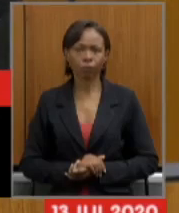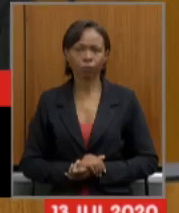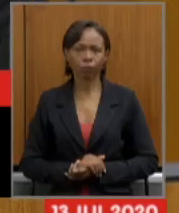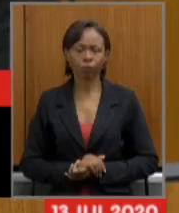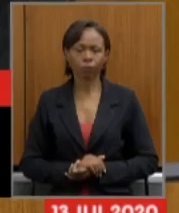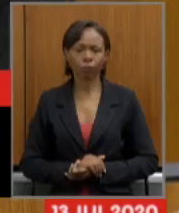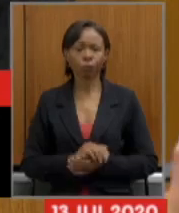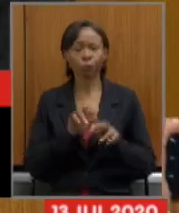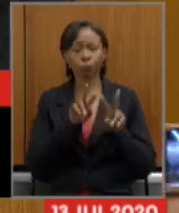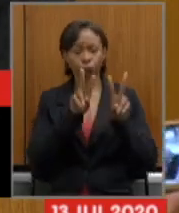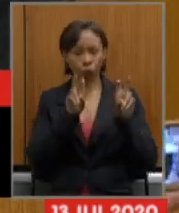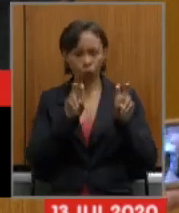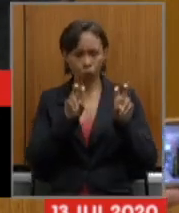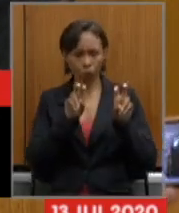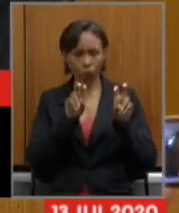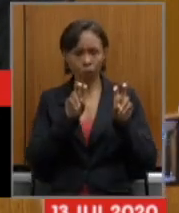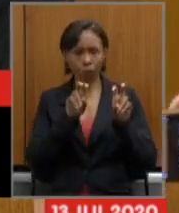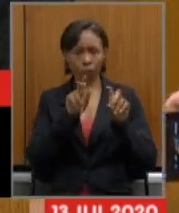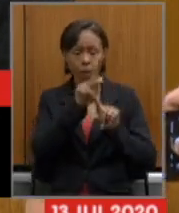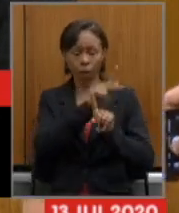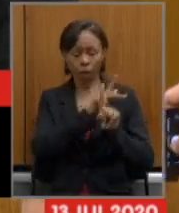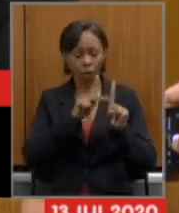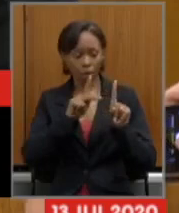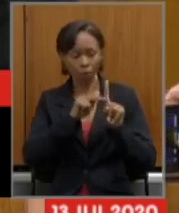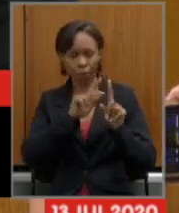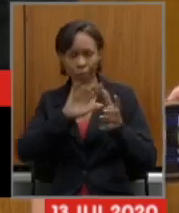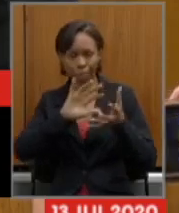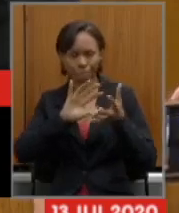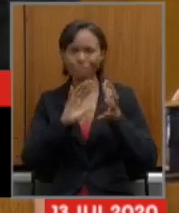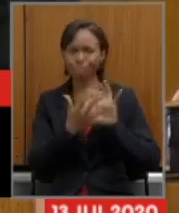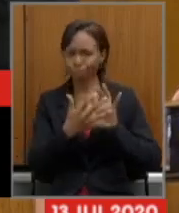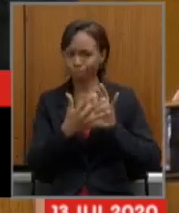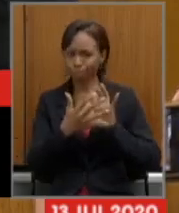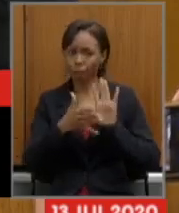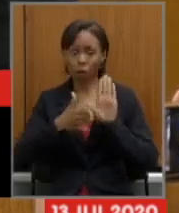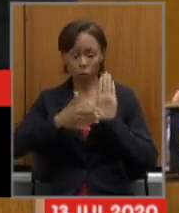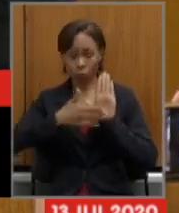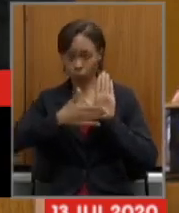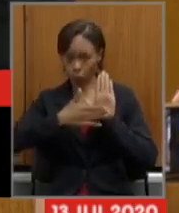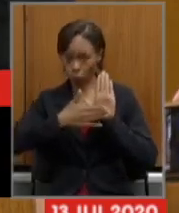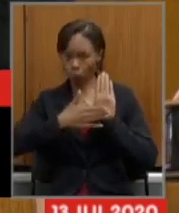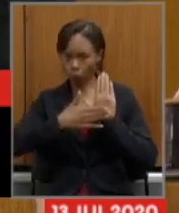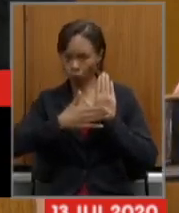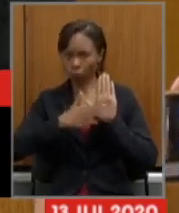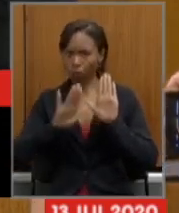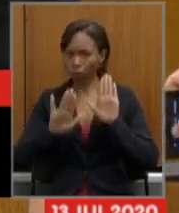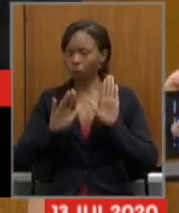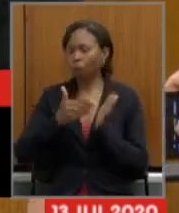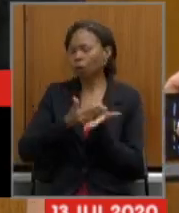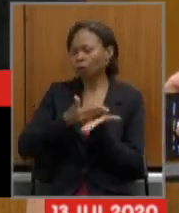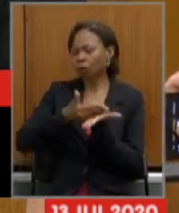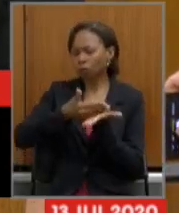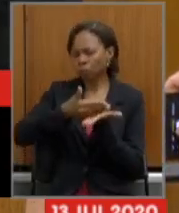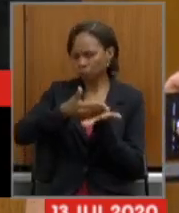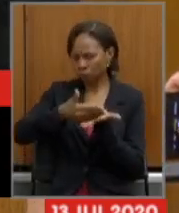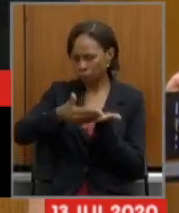sobre a reforma da Previdência que nós estamos propondo, gostaria inicialmente de fazer uma